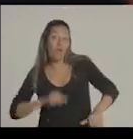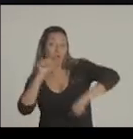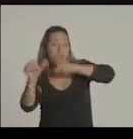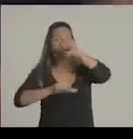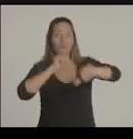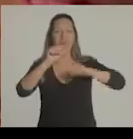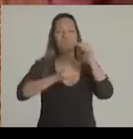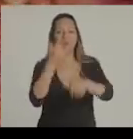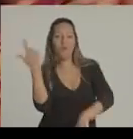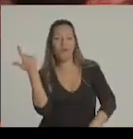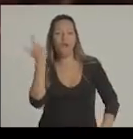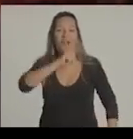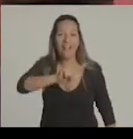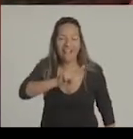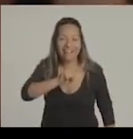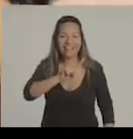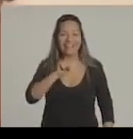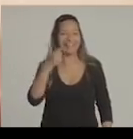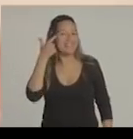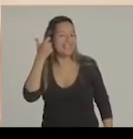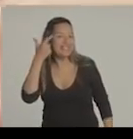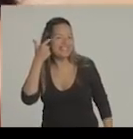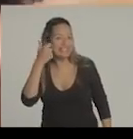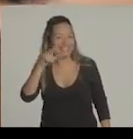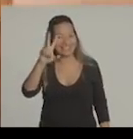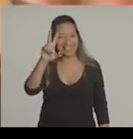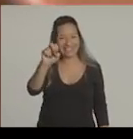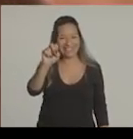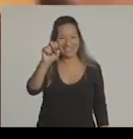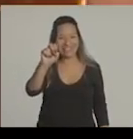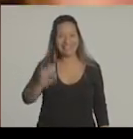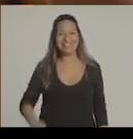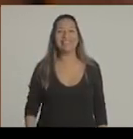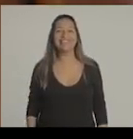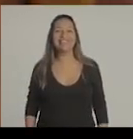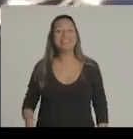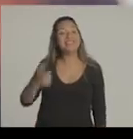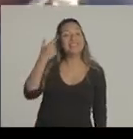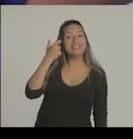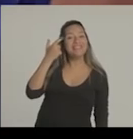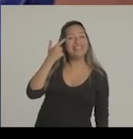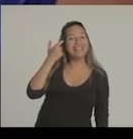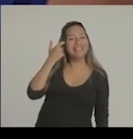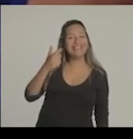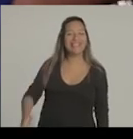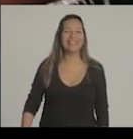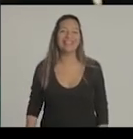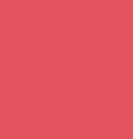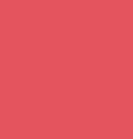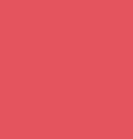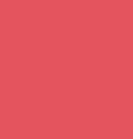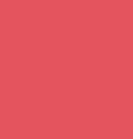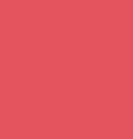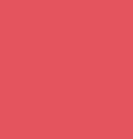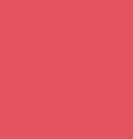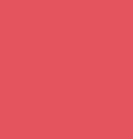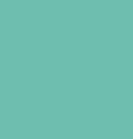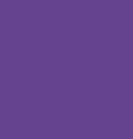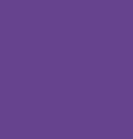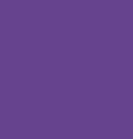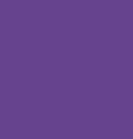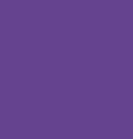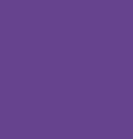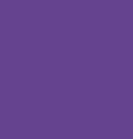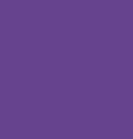É a virada, é a virada. Marcelo Trejo, 50. Ao Trejo, 50.